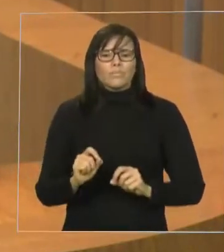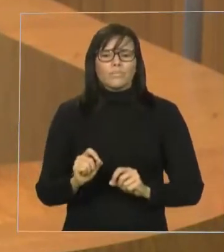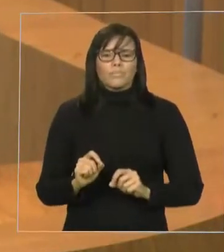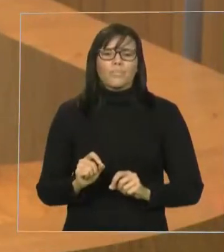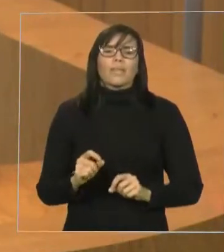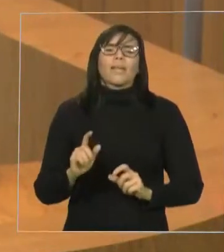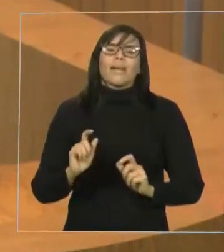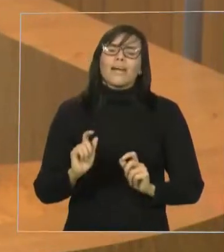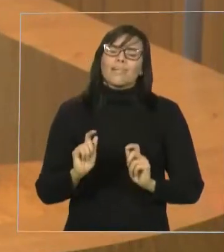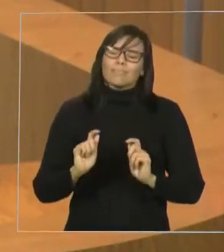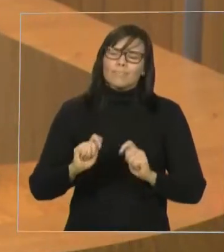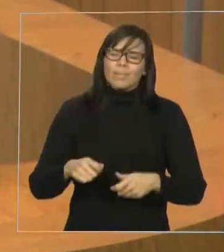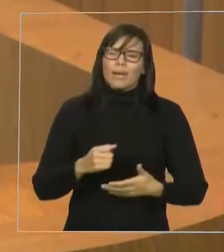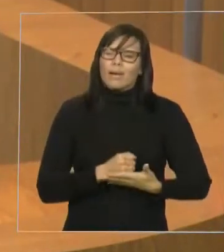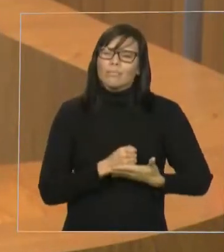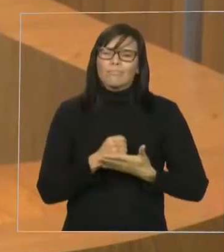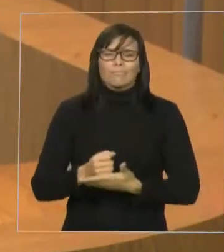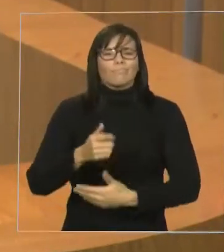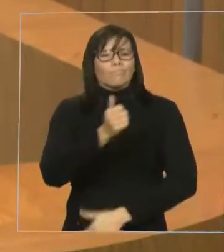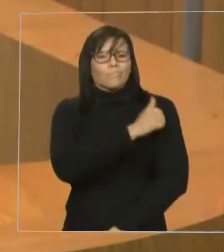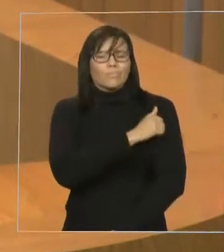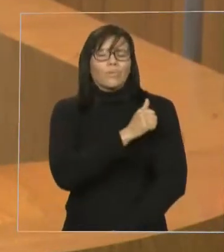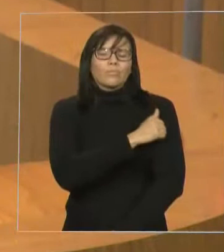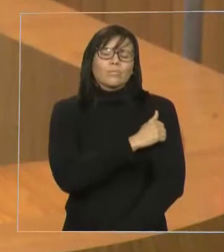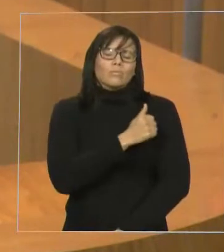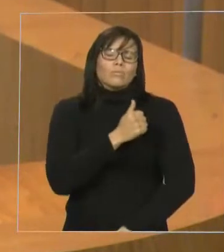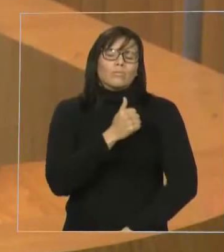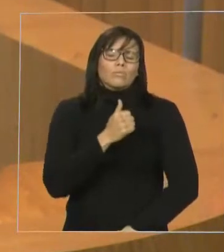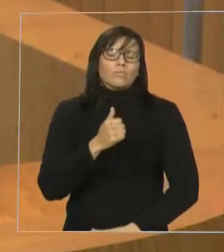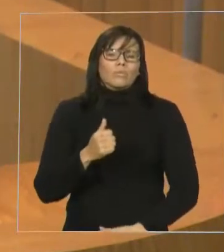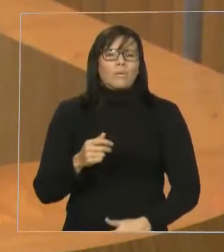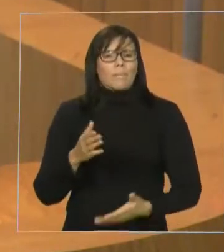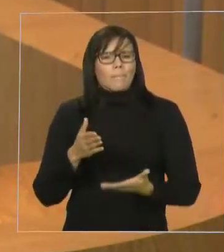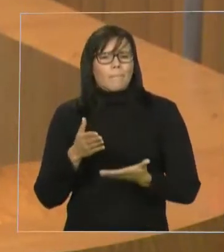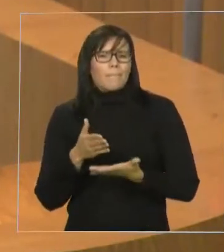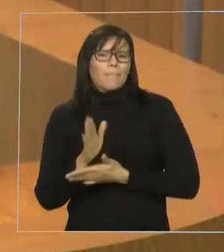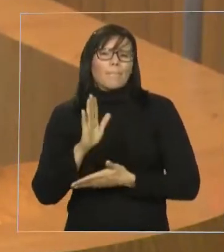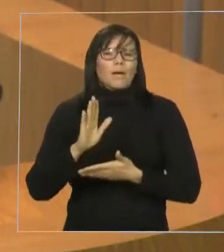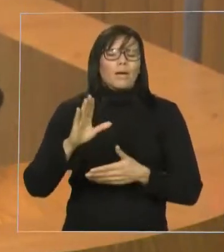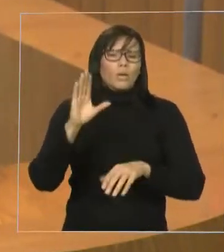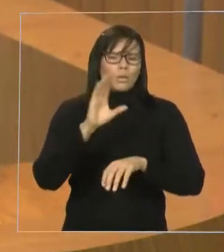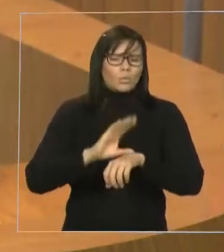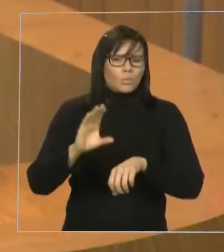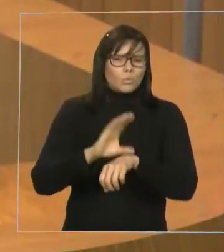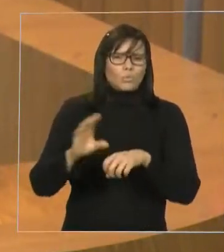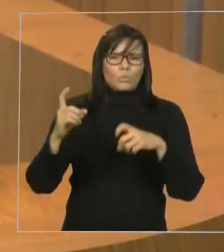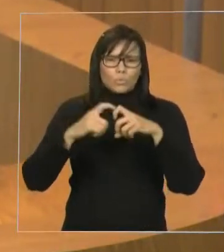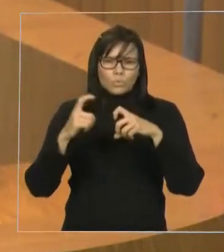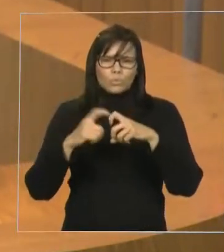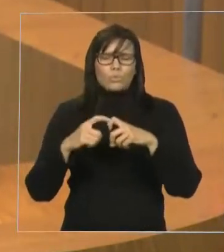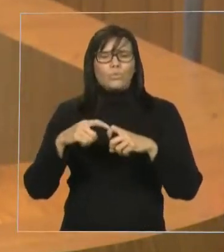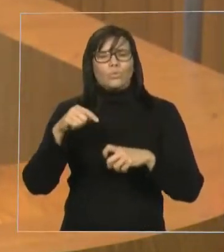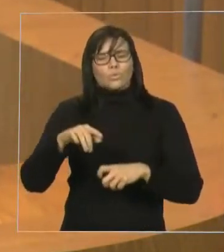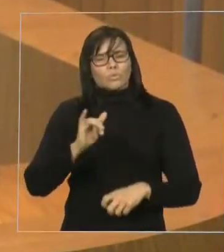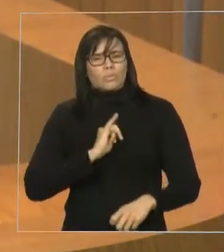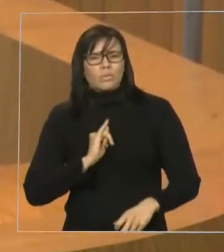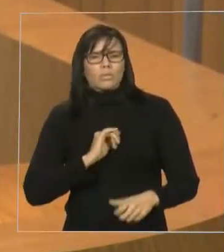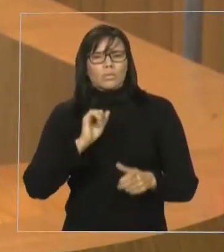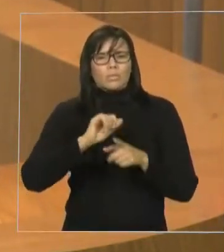em São Luís, Pinheiro e Imperatriz. Estamos dando oportunidade para que os maranhenses